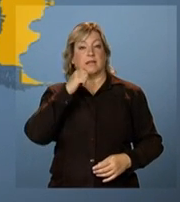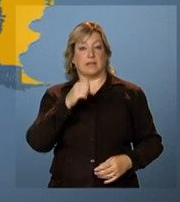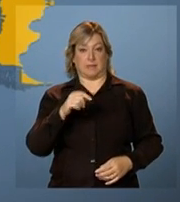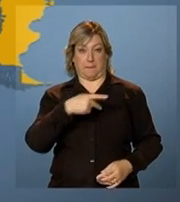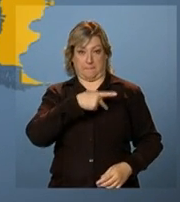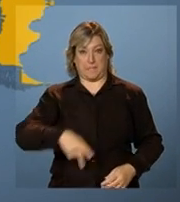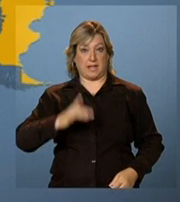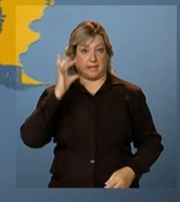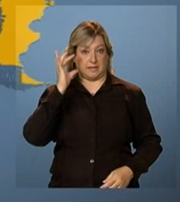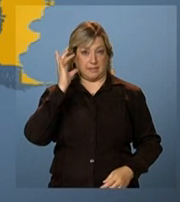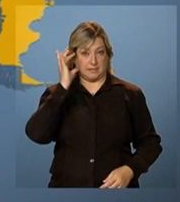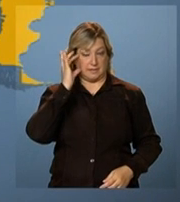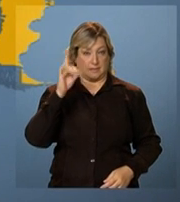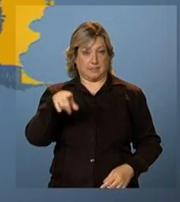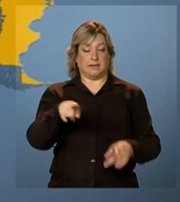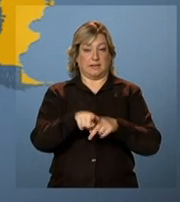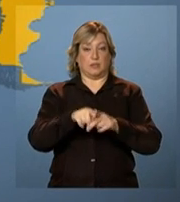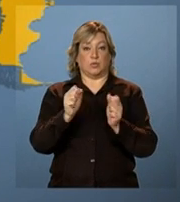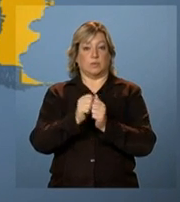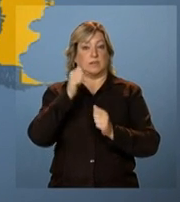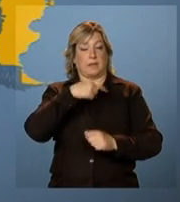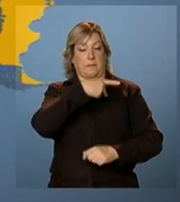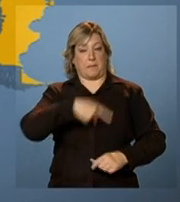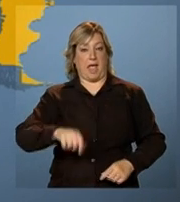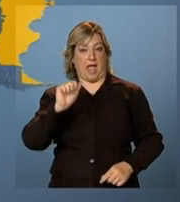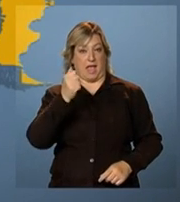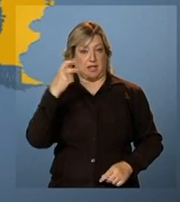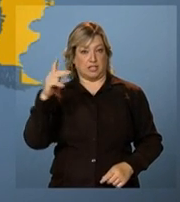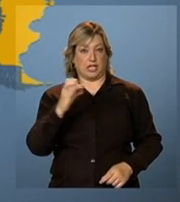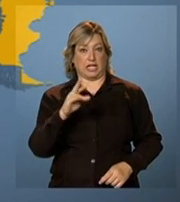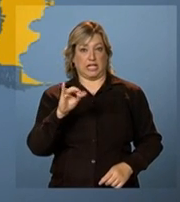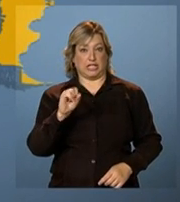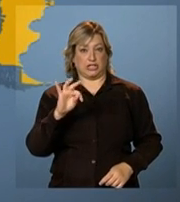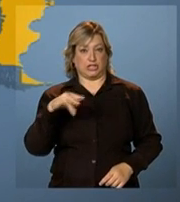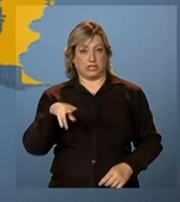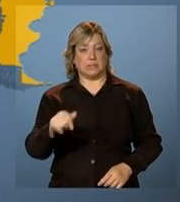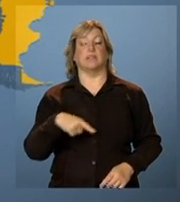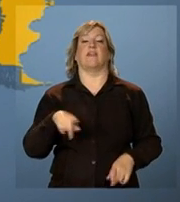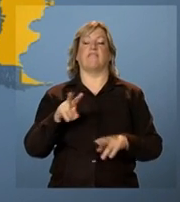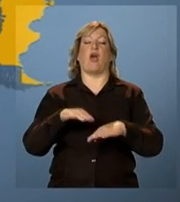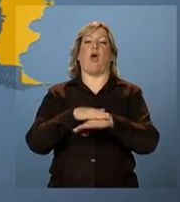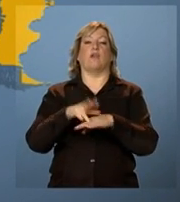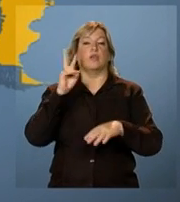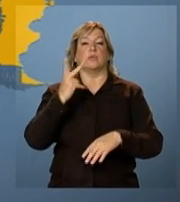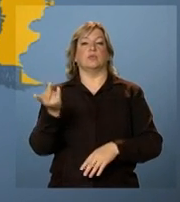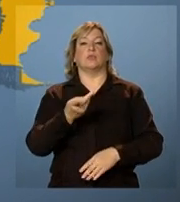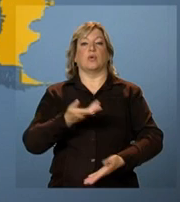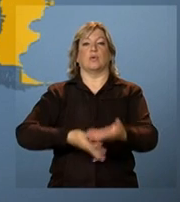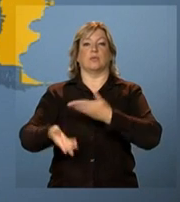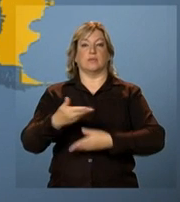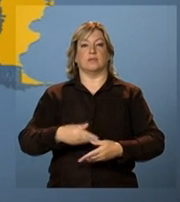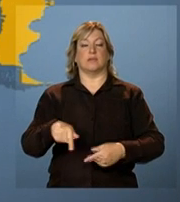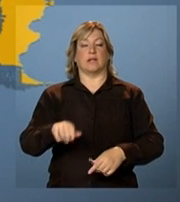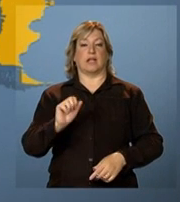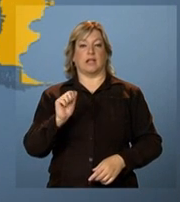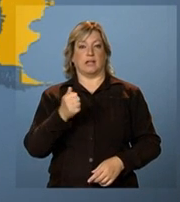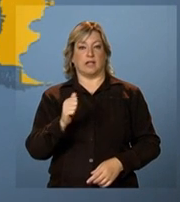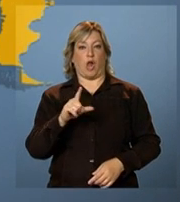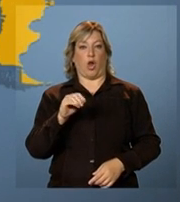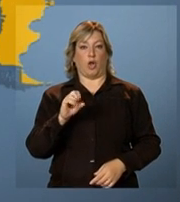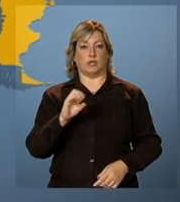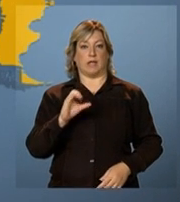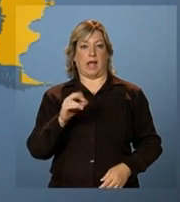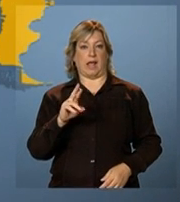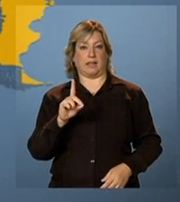Kirchner e Dilma Rousseff vão conversar sobre as relações entre os dois países. De Los Cardales, na região